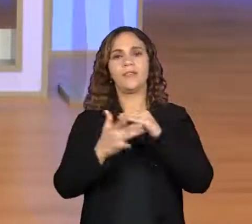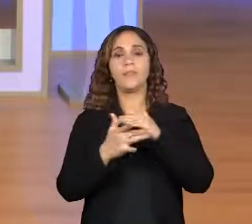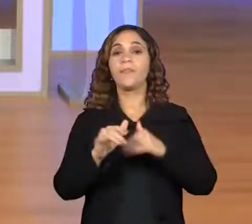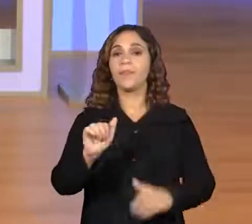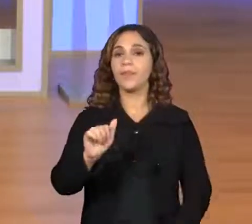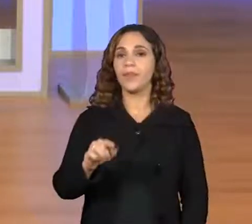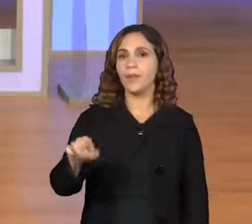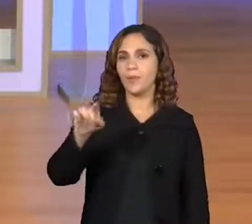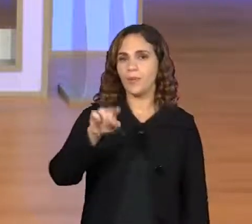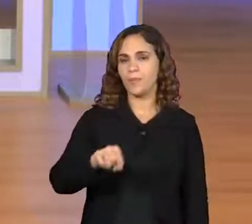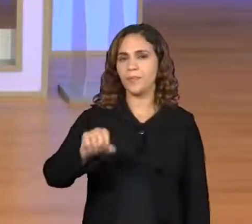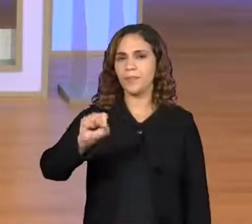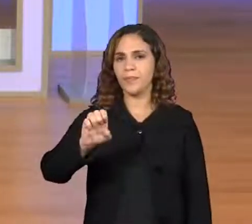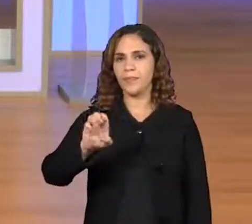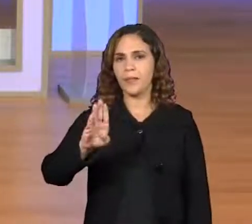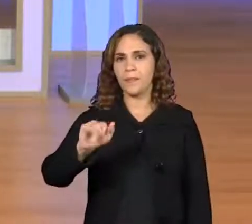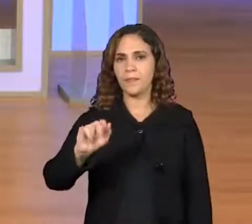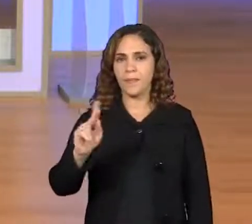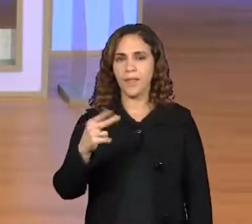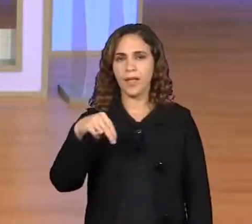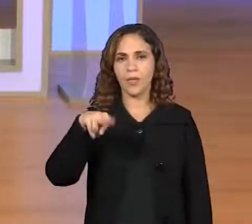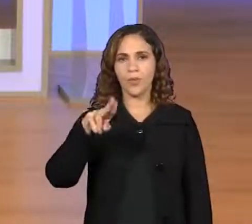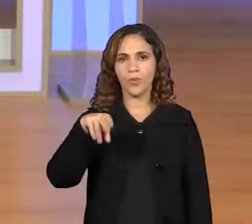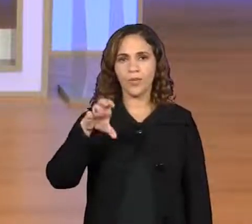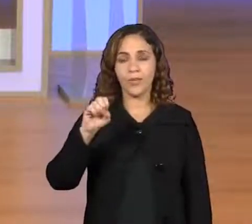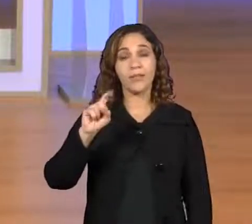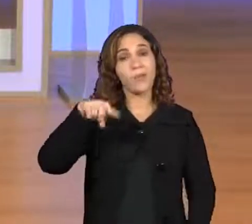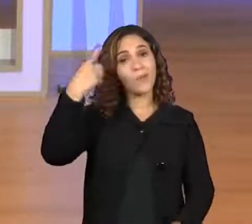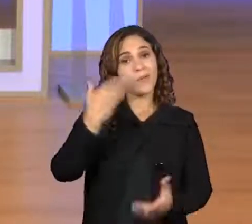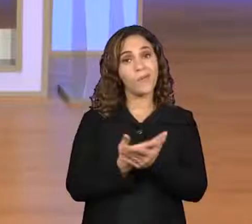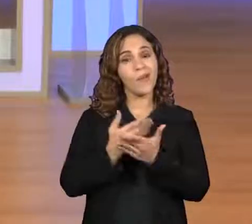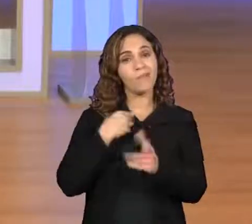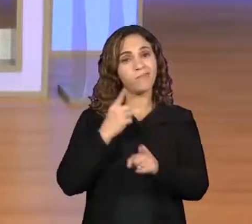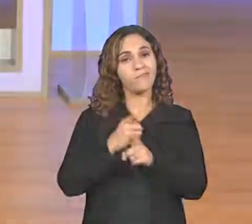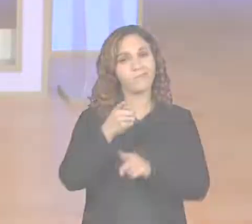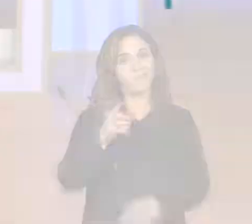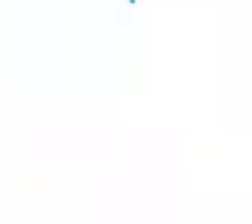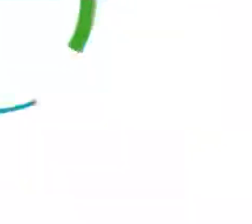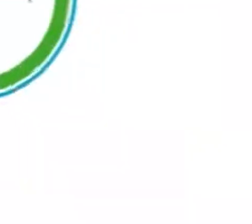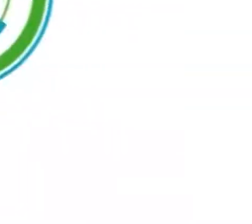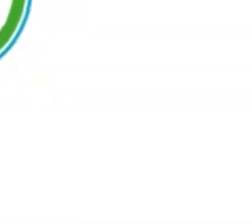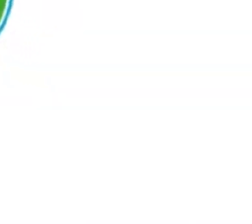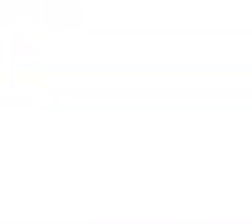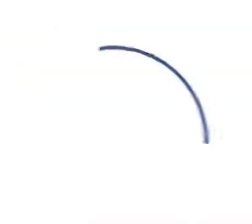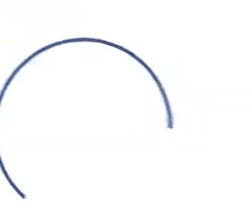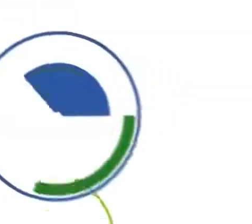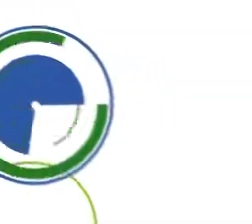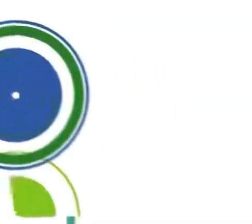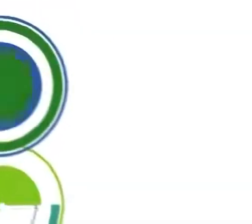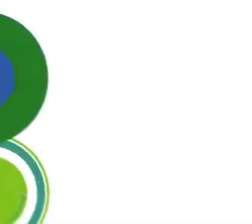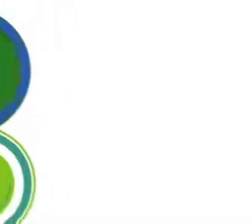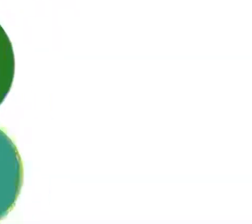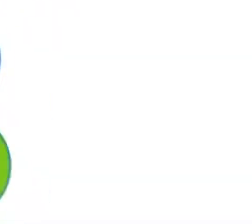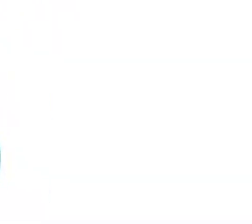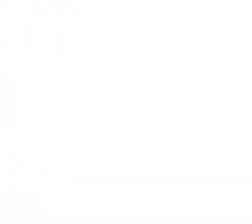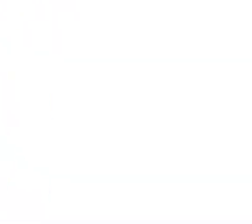arroba Seba Nunes. Conto com vocês na próxima aula, galerinha. Tchau, tchau. Transcrição